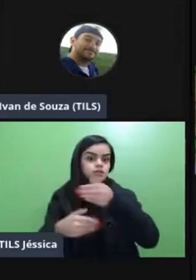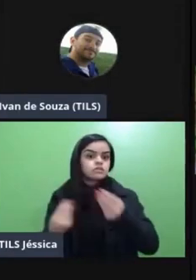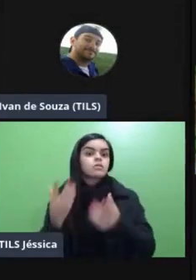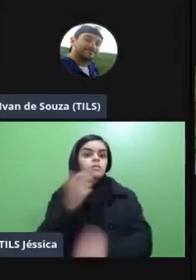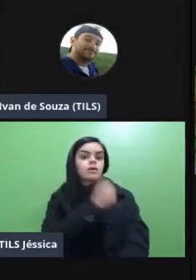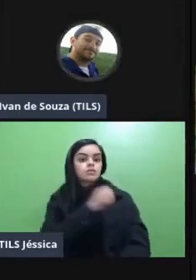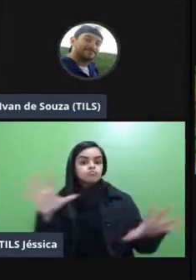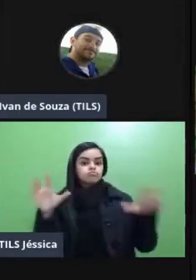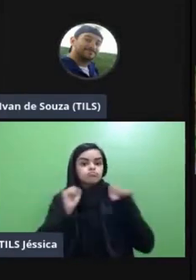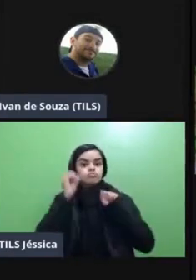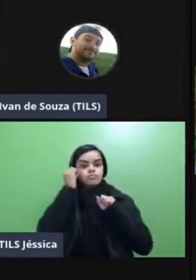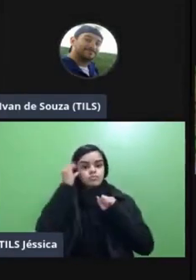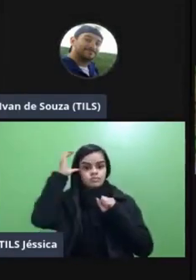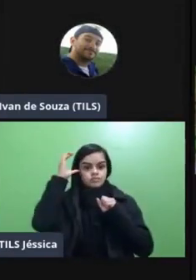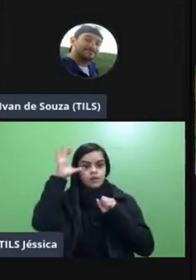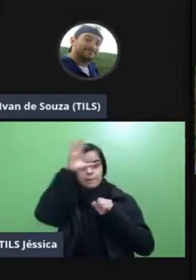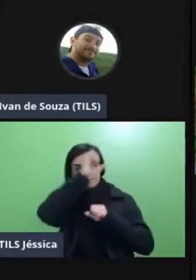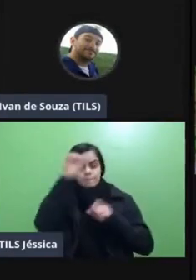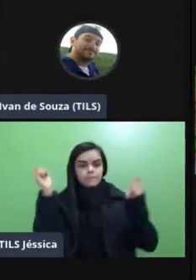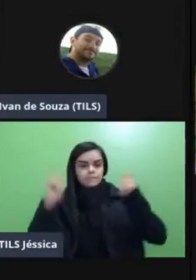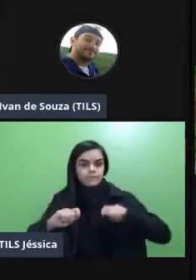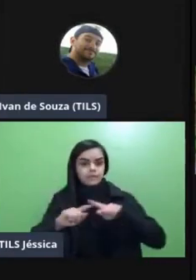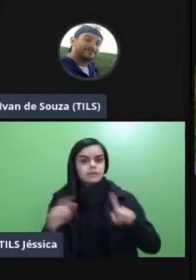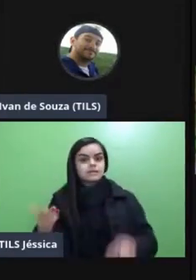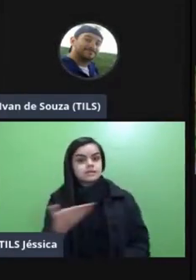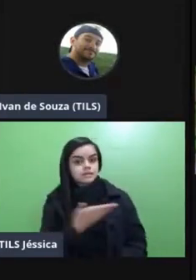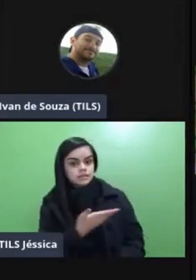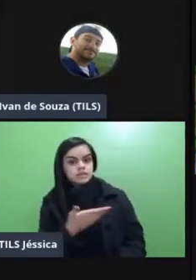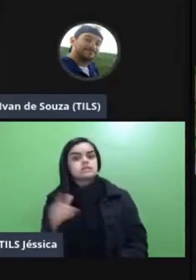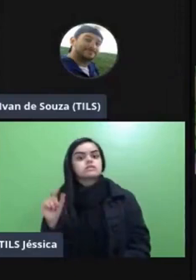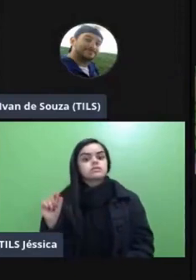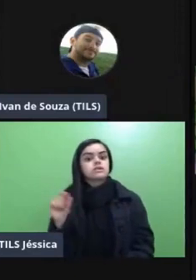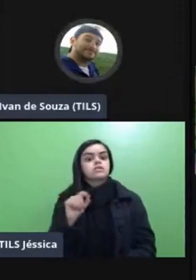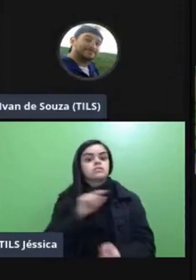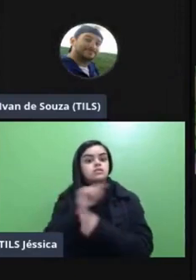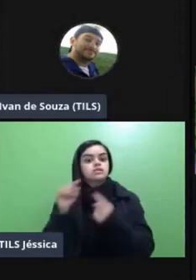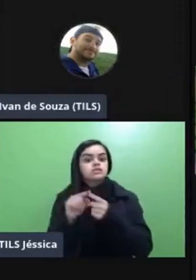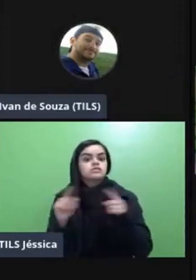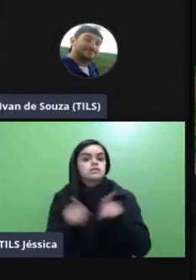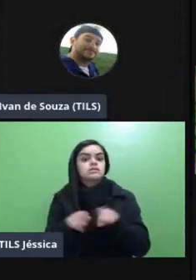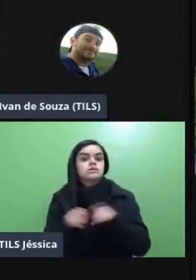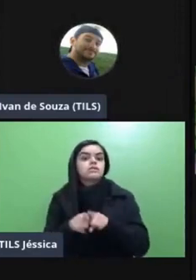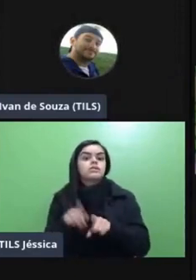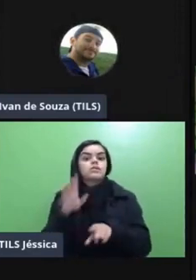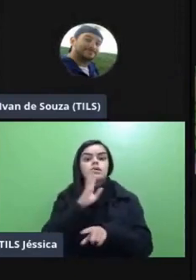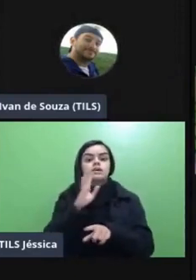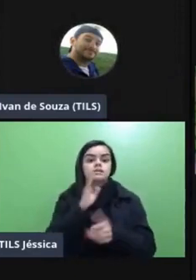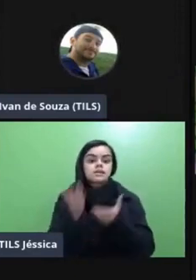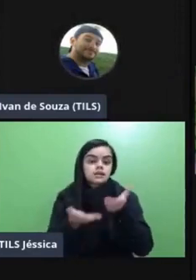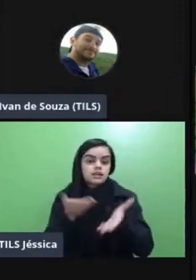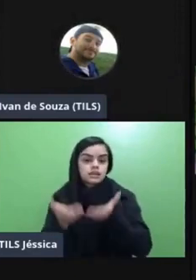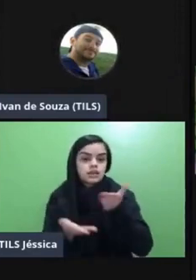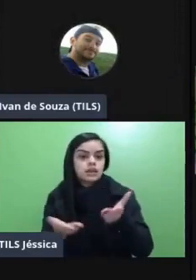aprende e aí nesse nesse pirâmide eu tenho como objetivos cognitivos inferiores o conhecer e o entender e esse